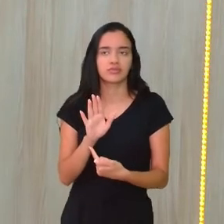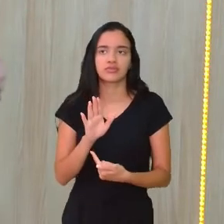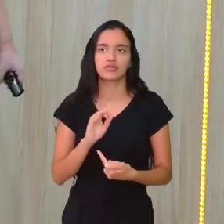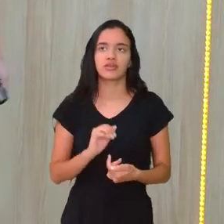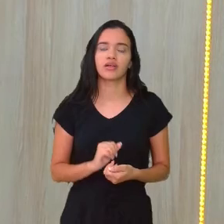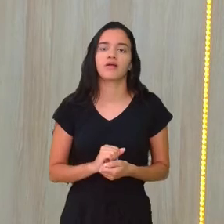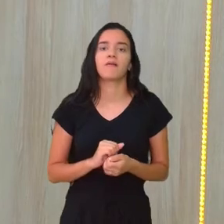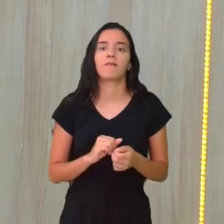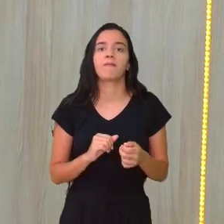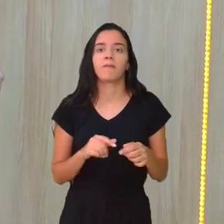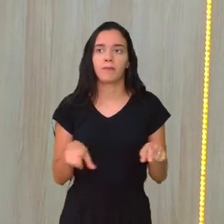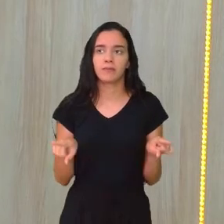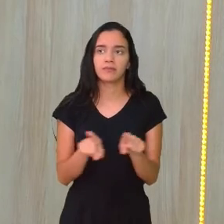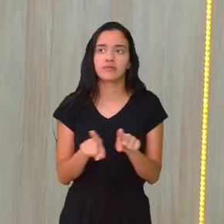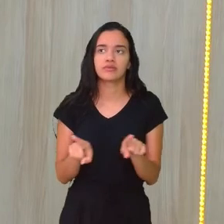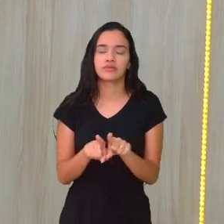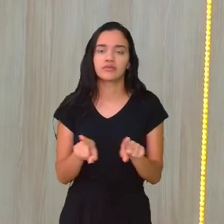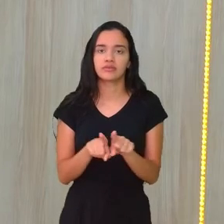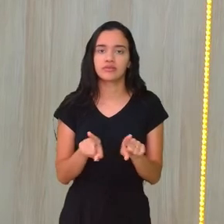Por fim,